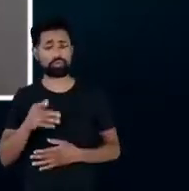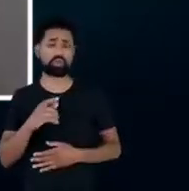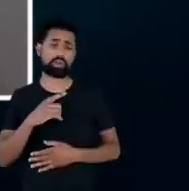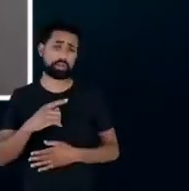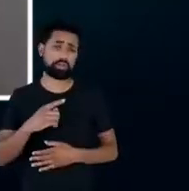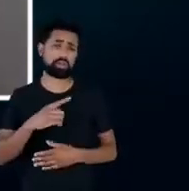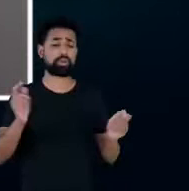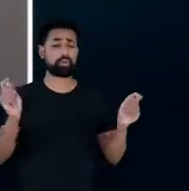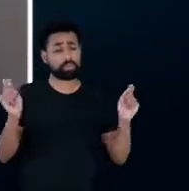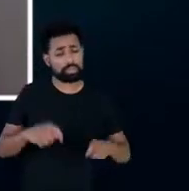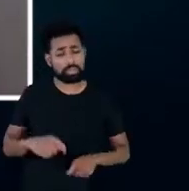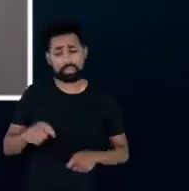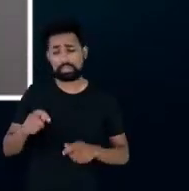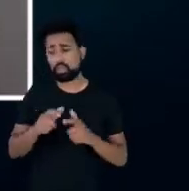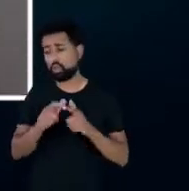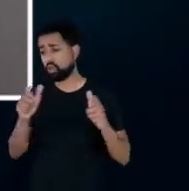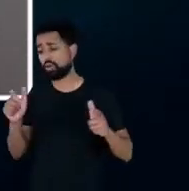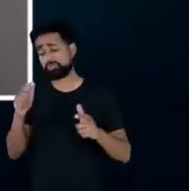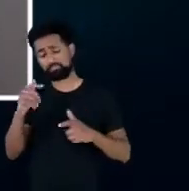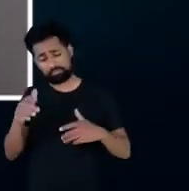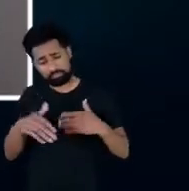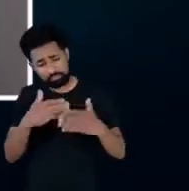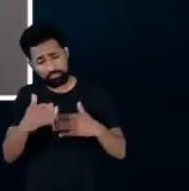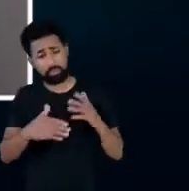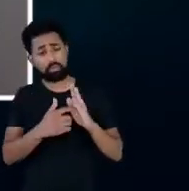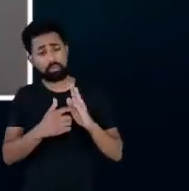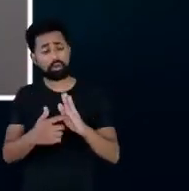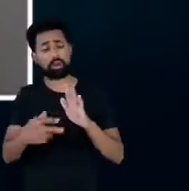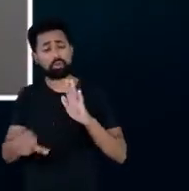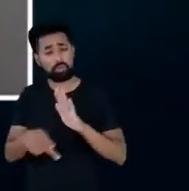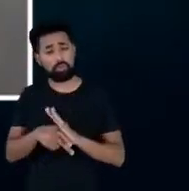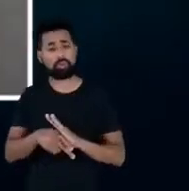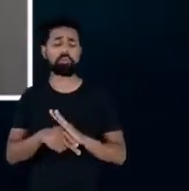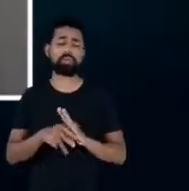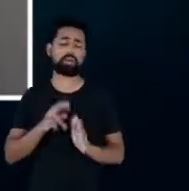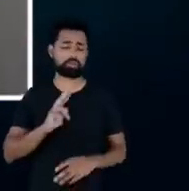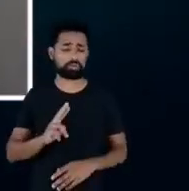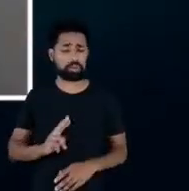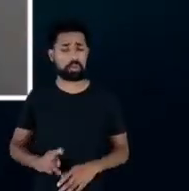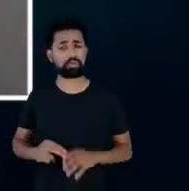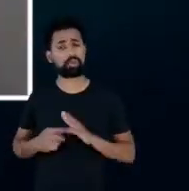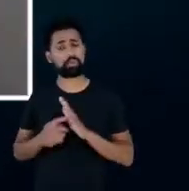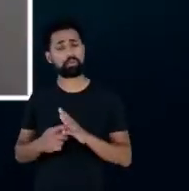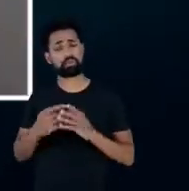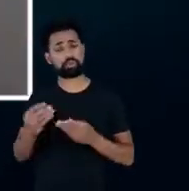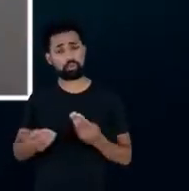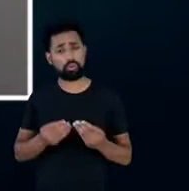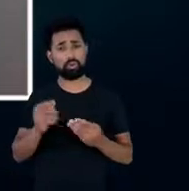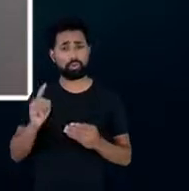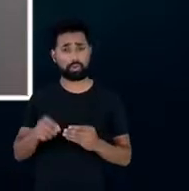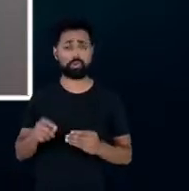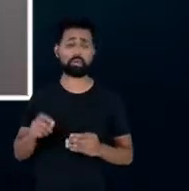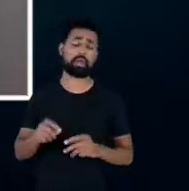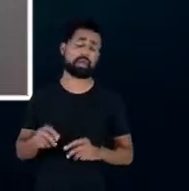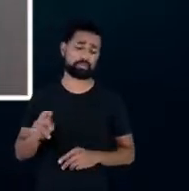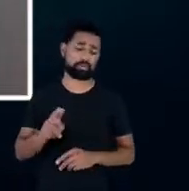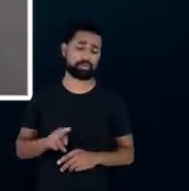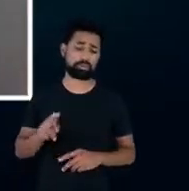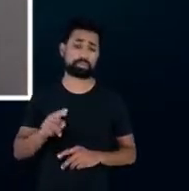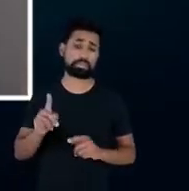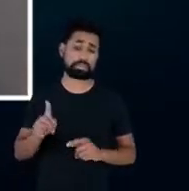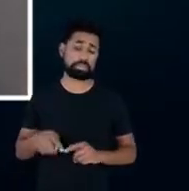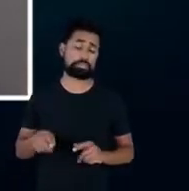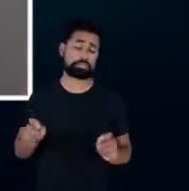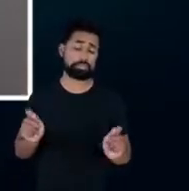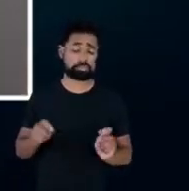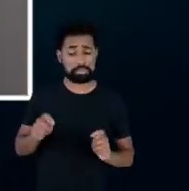competência enorme para demonstrar esses resultados e para mostrar que os resultados são perenes e suficientes para